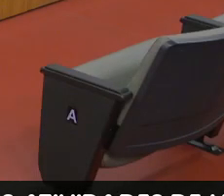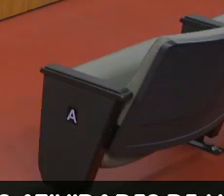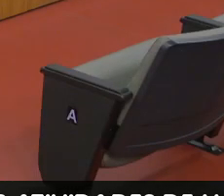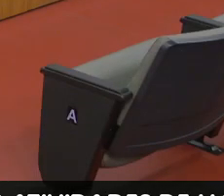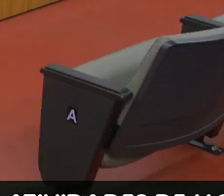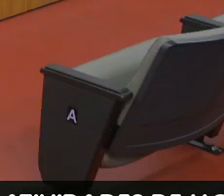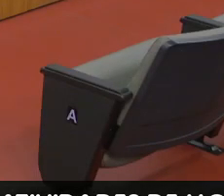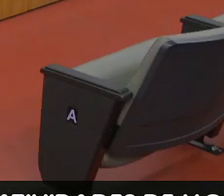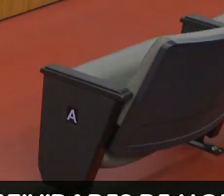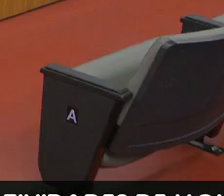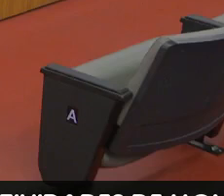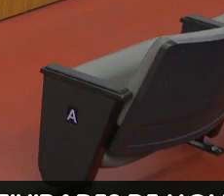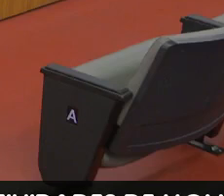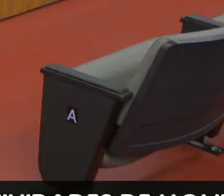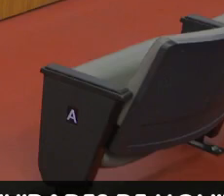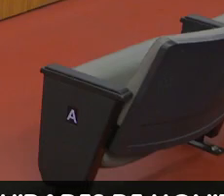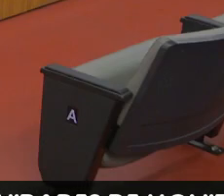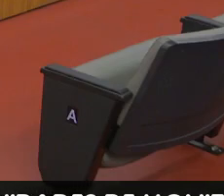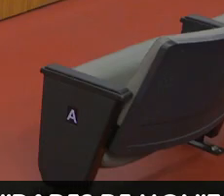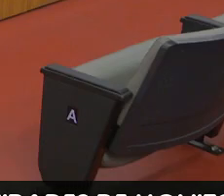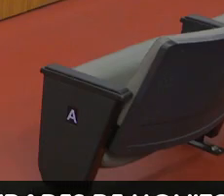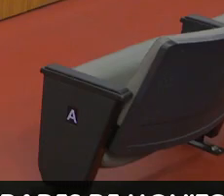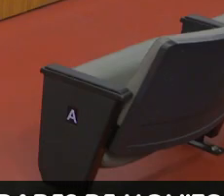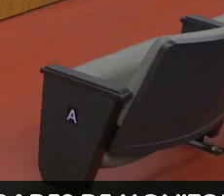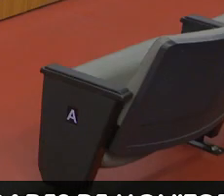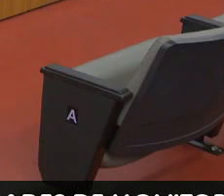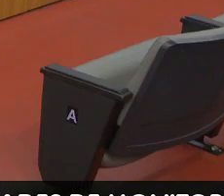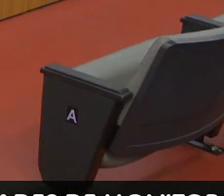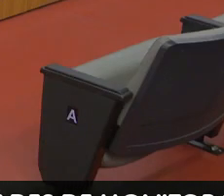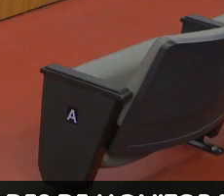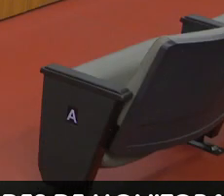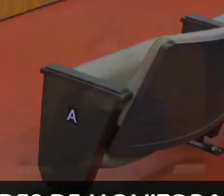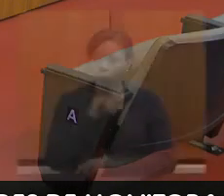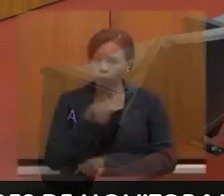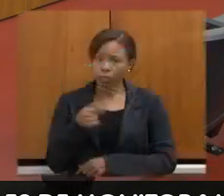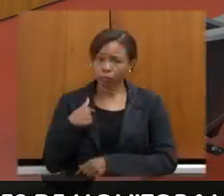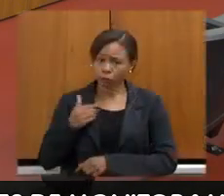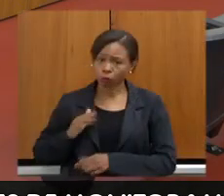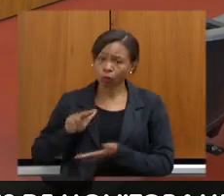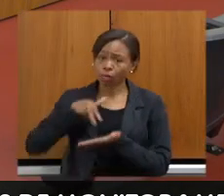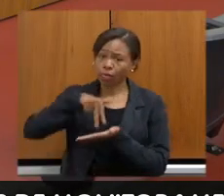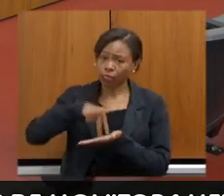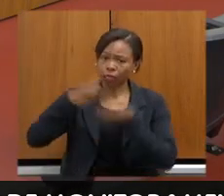secretário, obrigado, deputado, pela oportunidade de estar aqui e falar um pouco mais do plano.